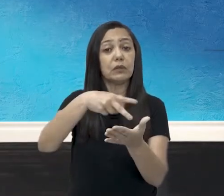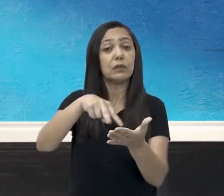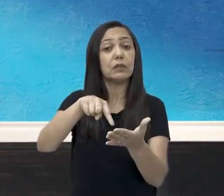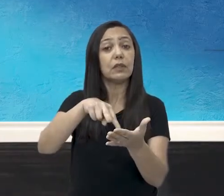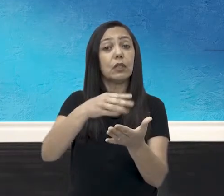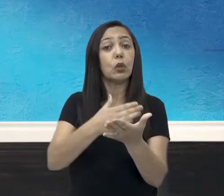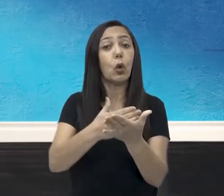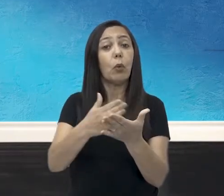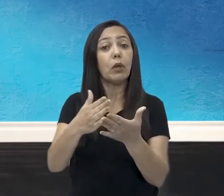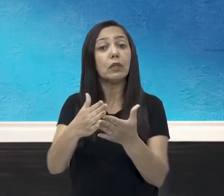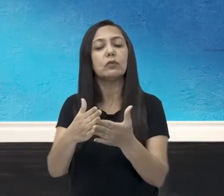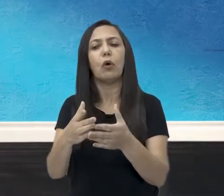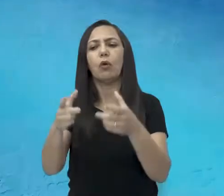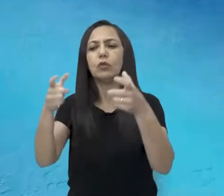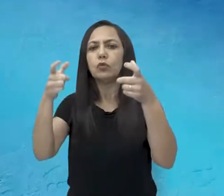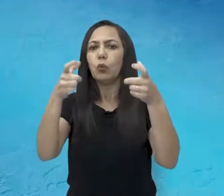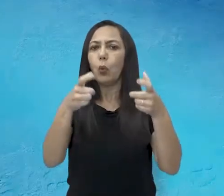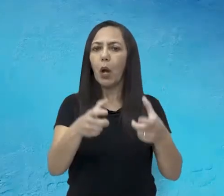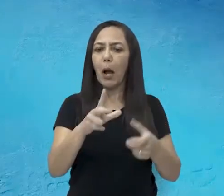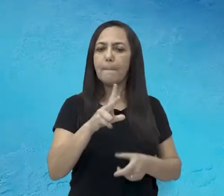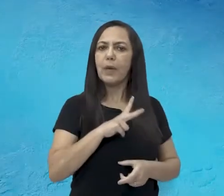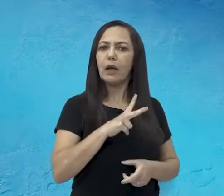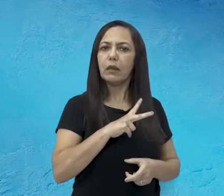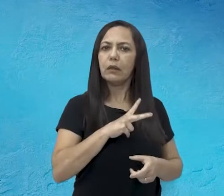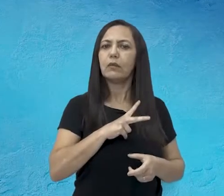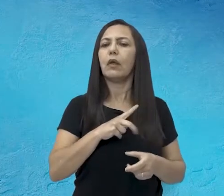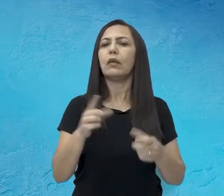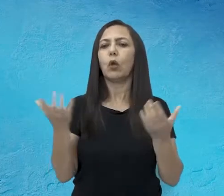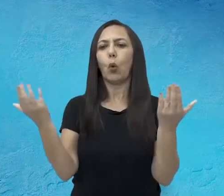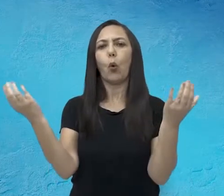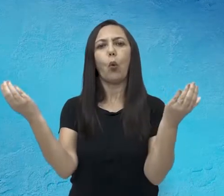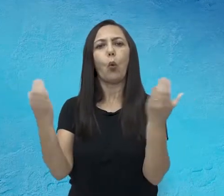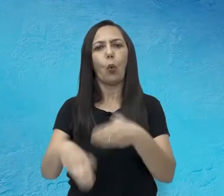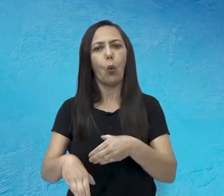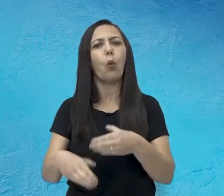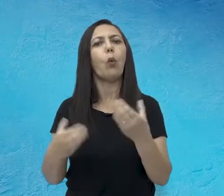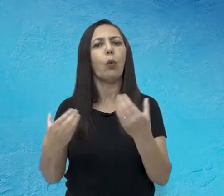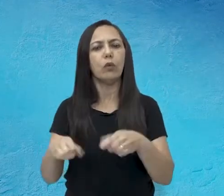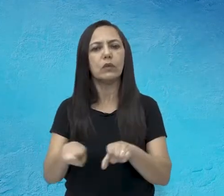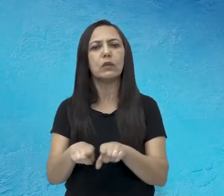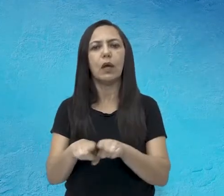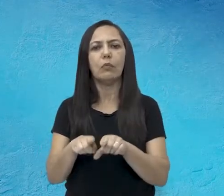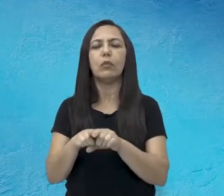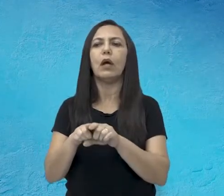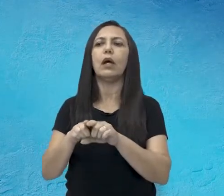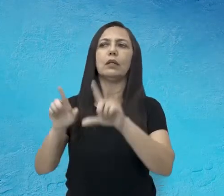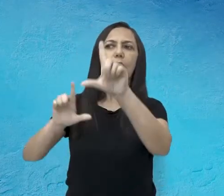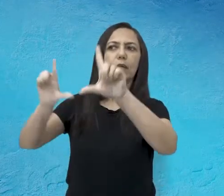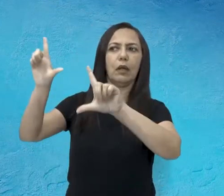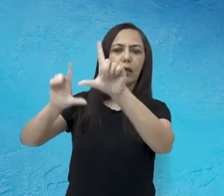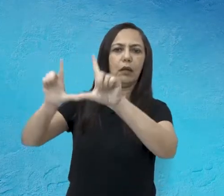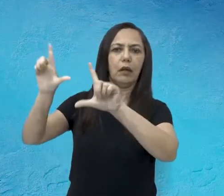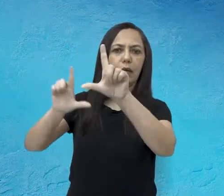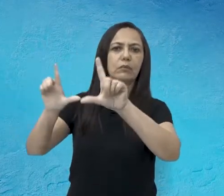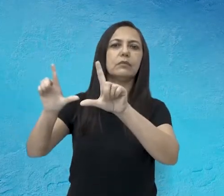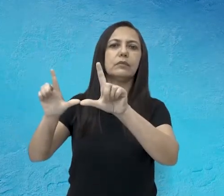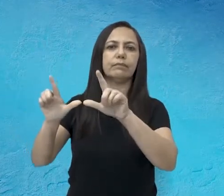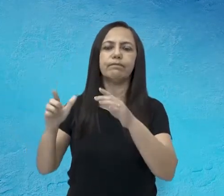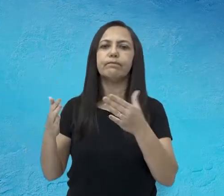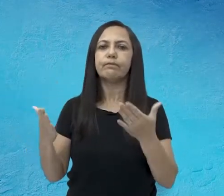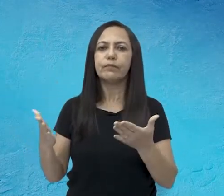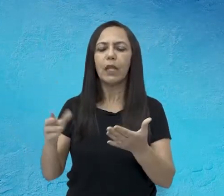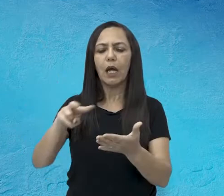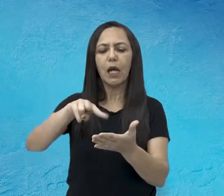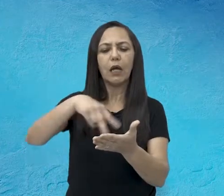em clubes, em concursos, em programas de TV, então,